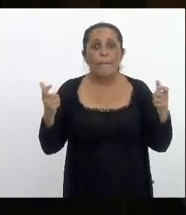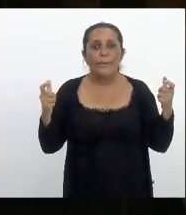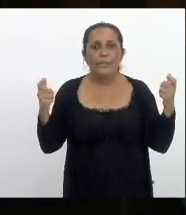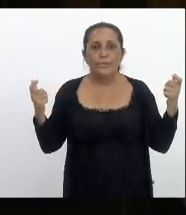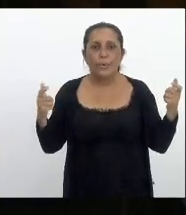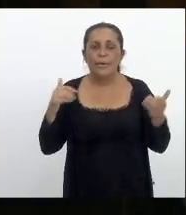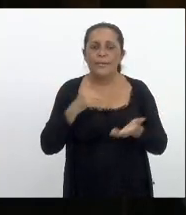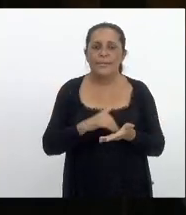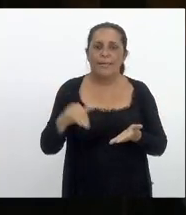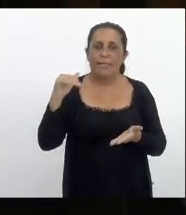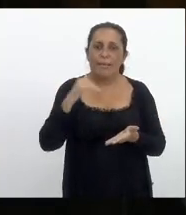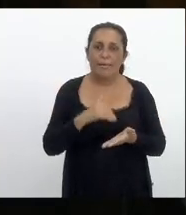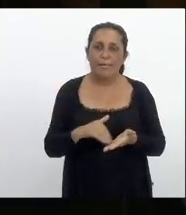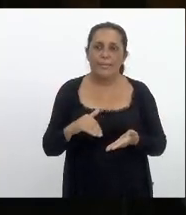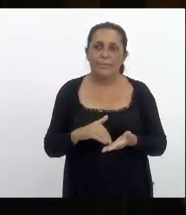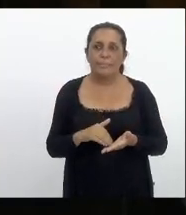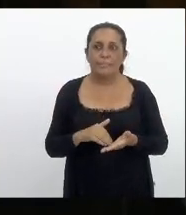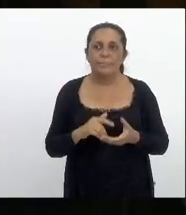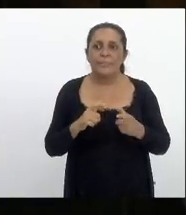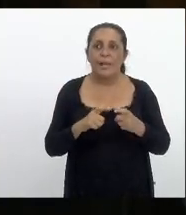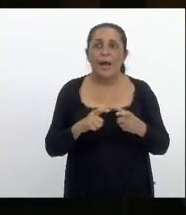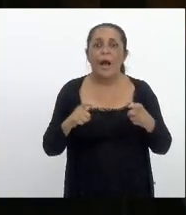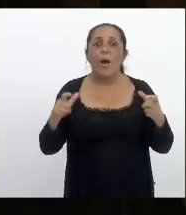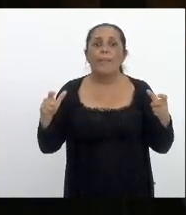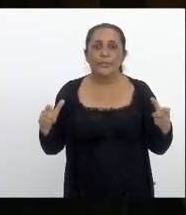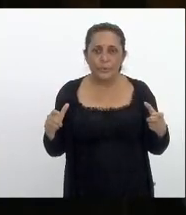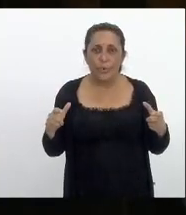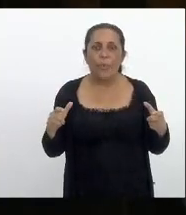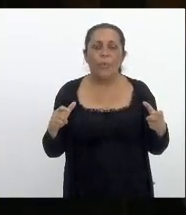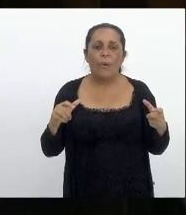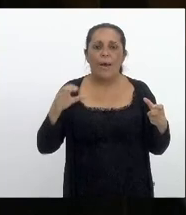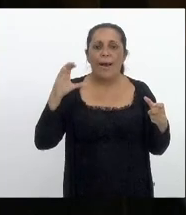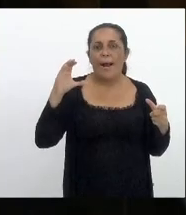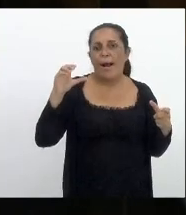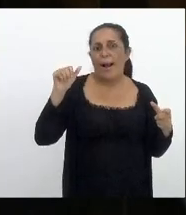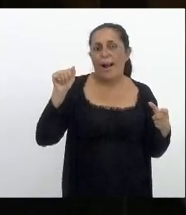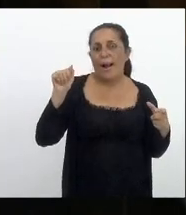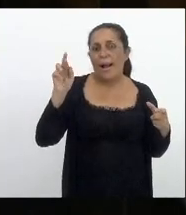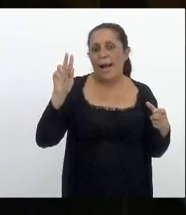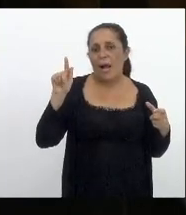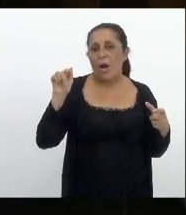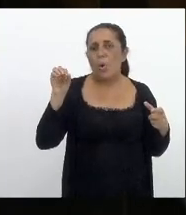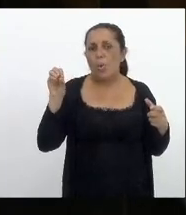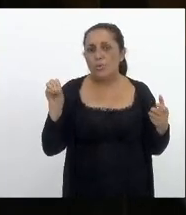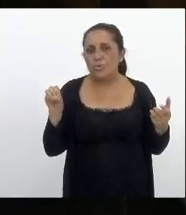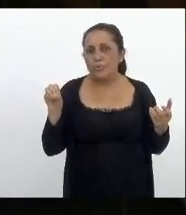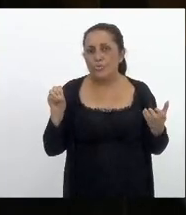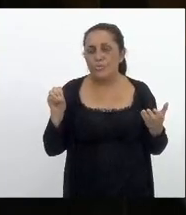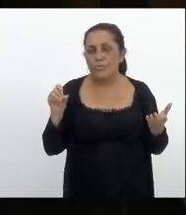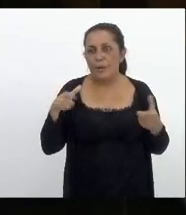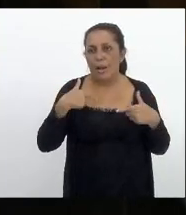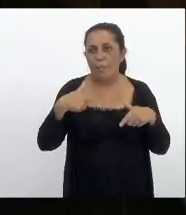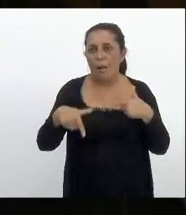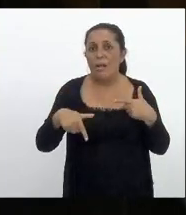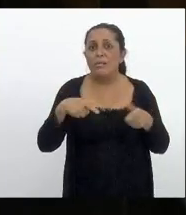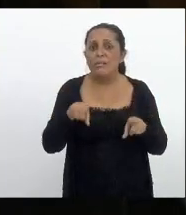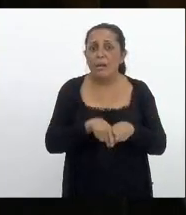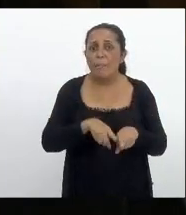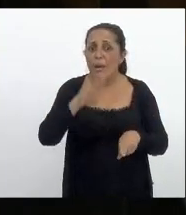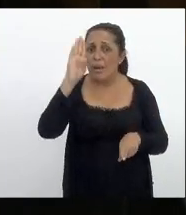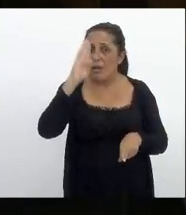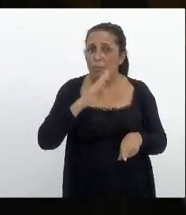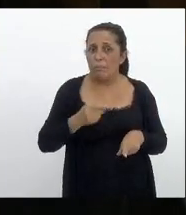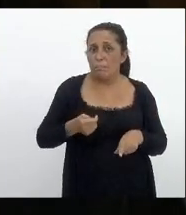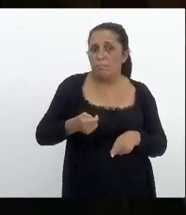secretarias ele aumentou cargos comissionados ele aumentou as gratificações